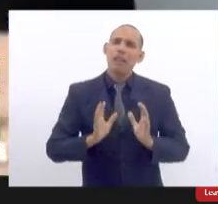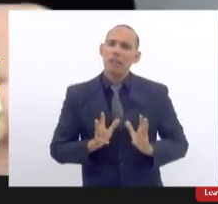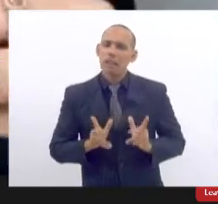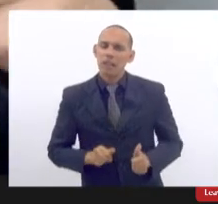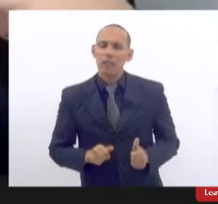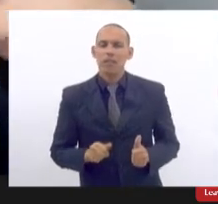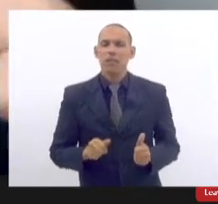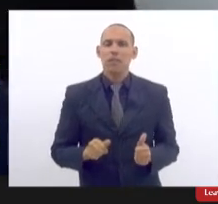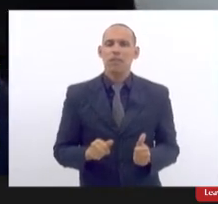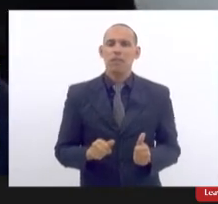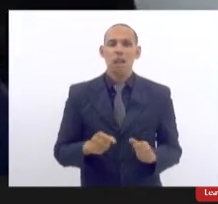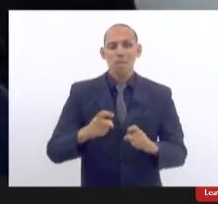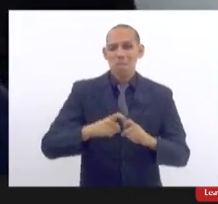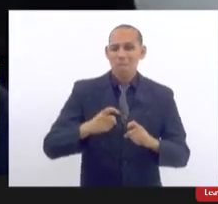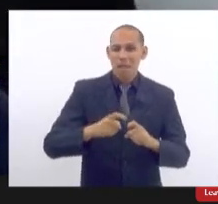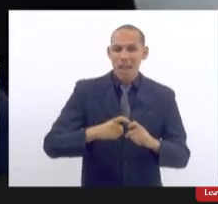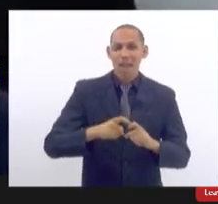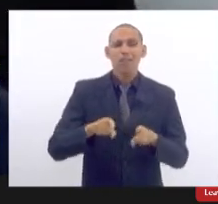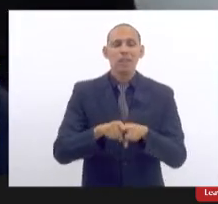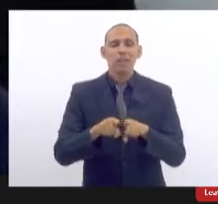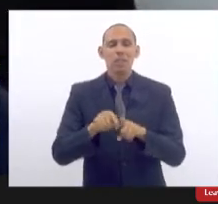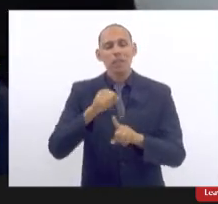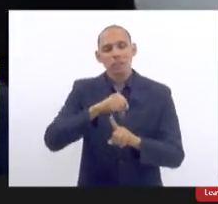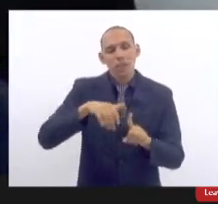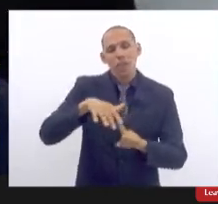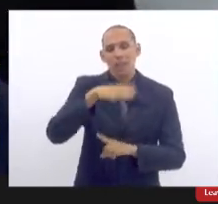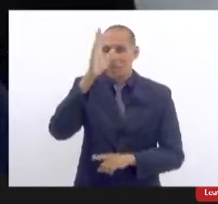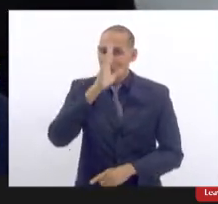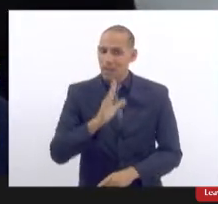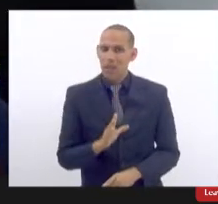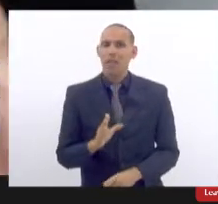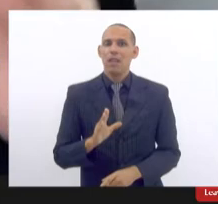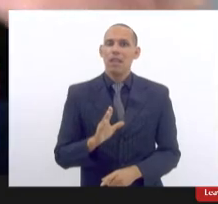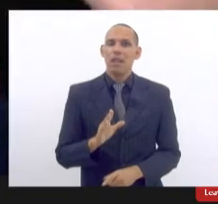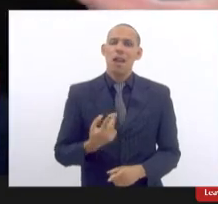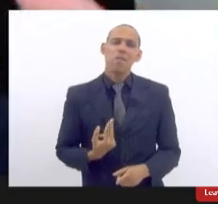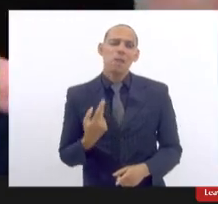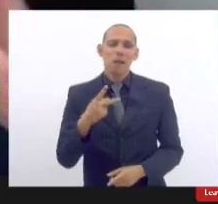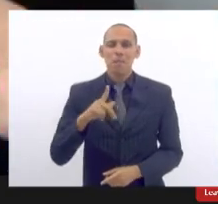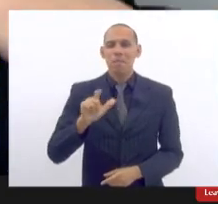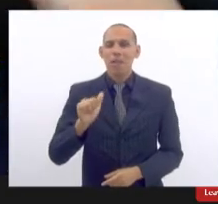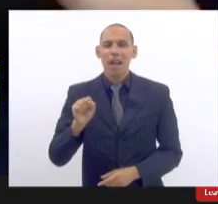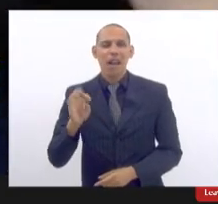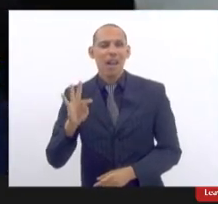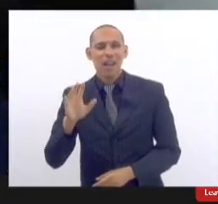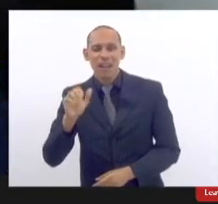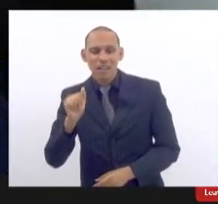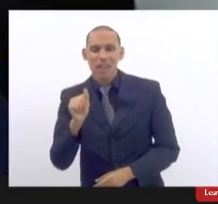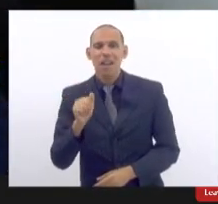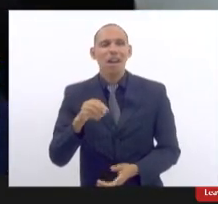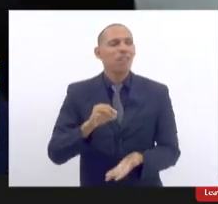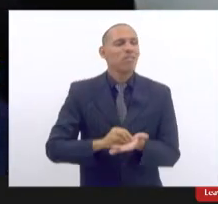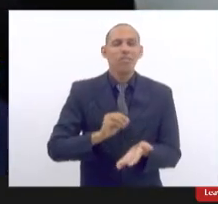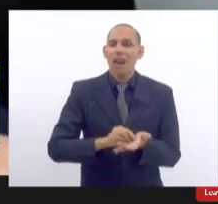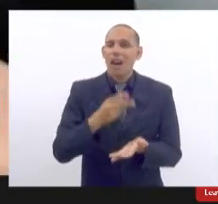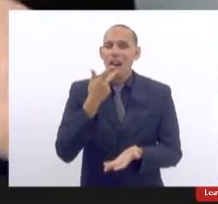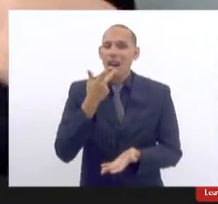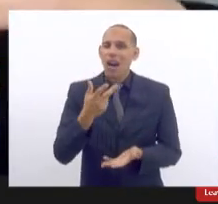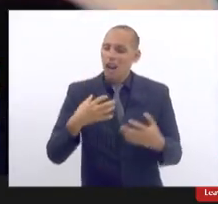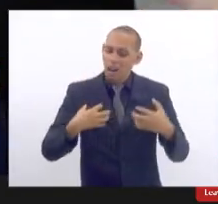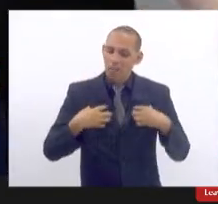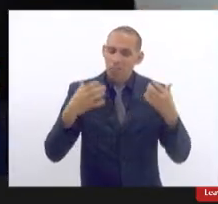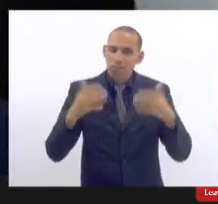médicos e a Sociedade Brasileira de Cirurgia Plástica tem um papel muito tímido ainda de não indicar cirurgia de esplante